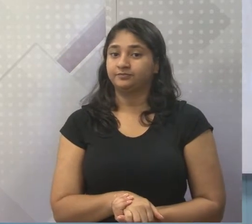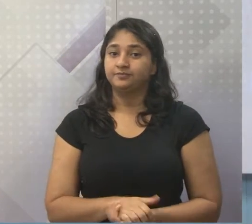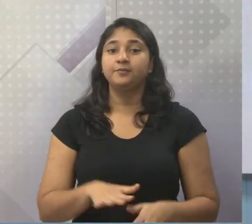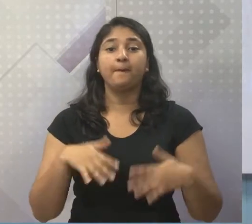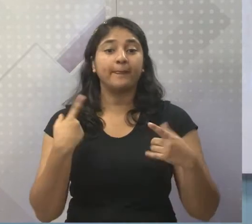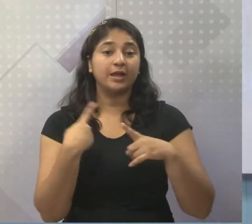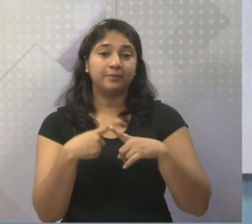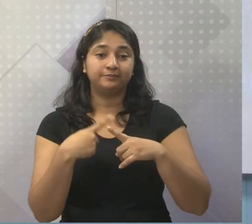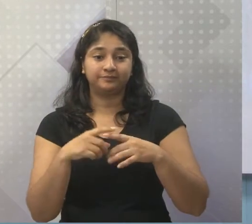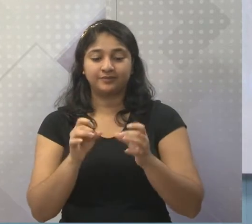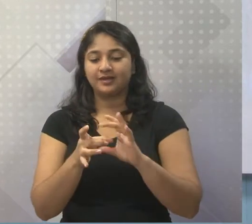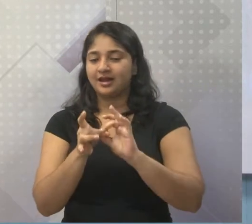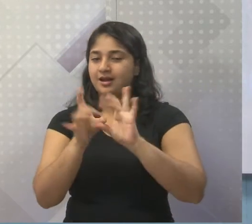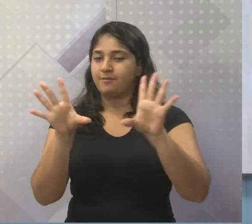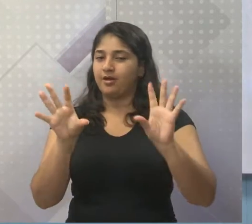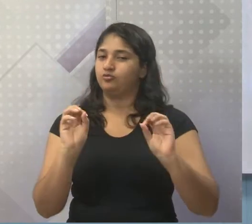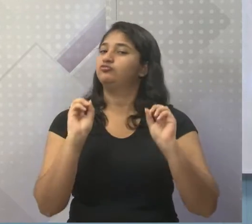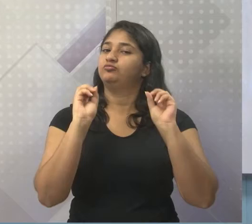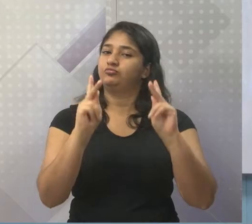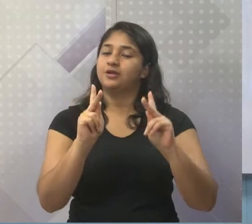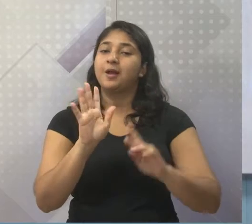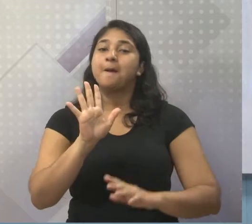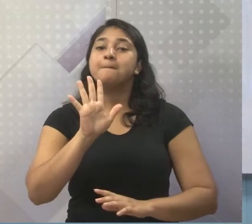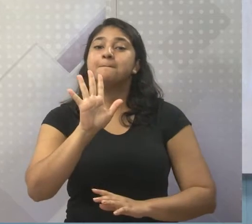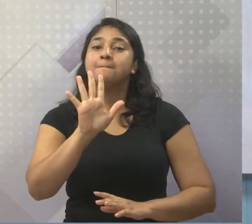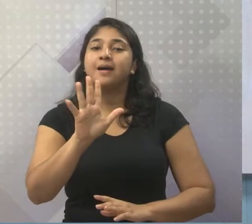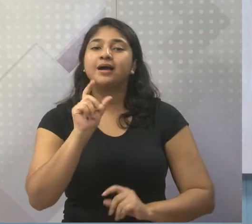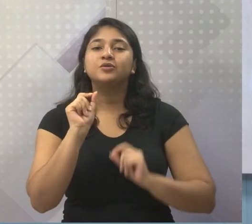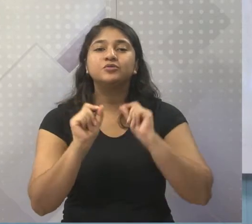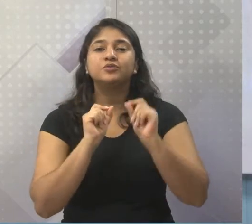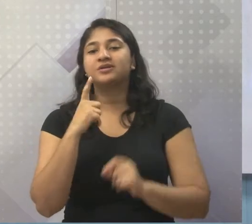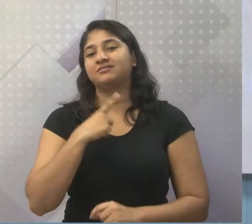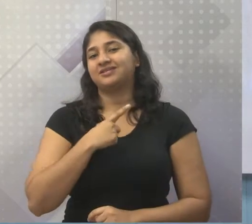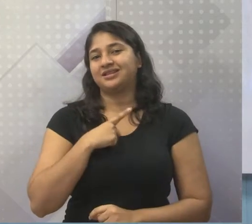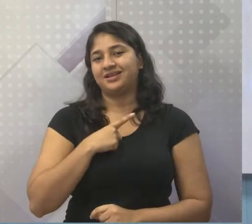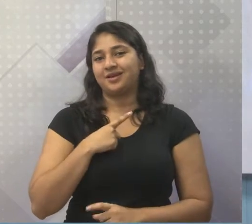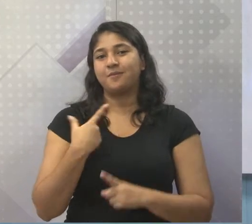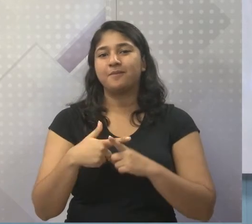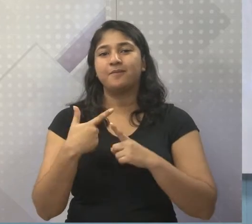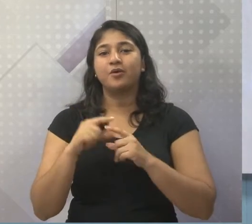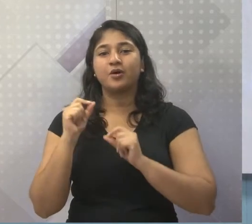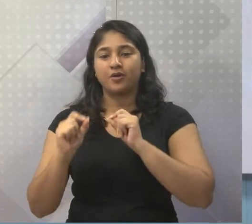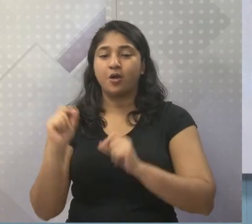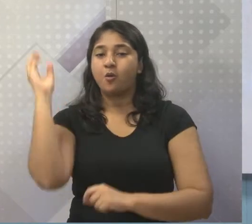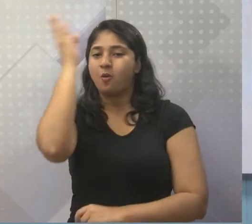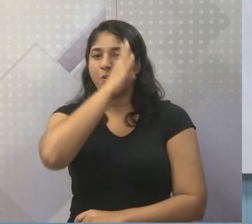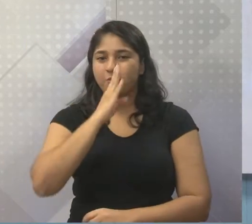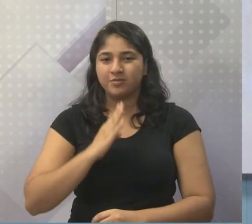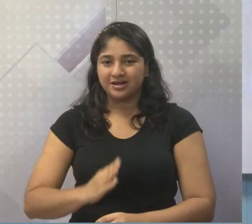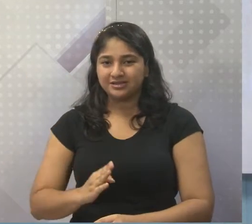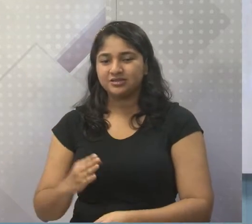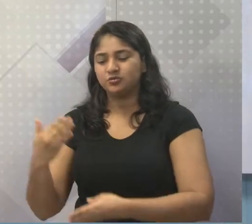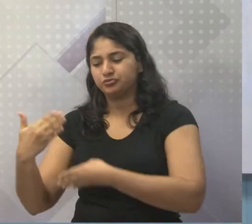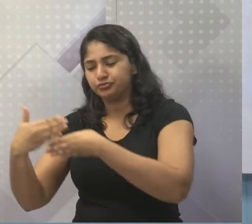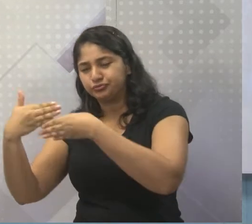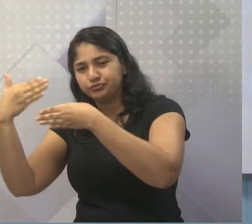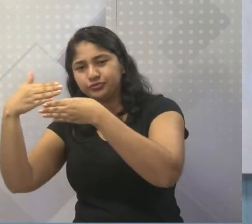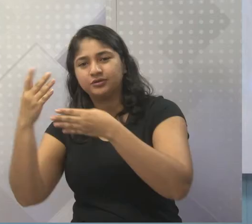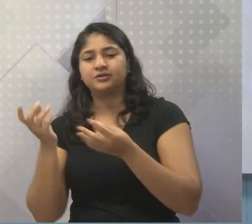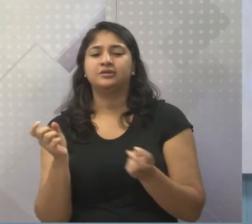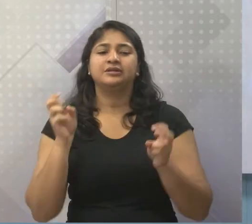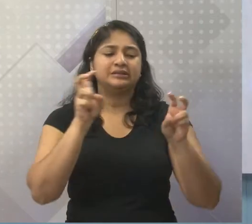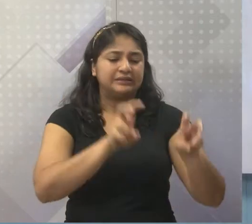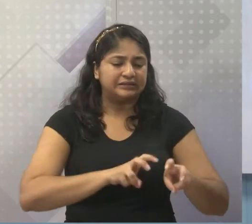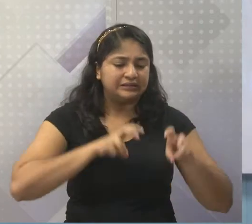Foram libertos? Beleza. Mas saíram com o quê? Trabalharam para a construção do Brasil, trabalharam nas plantações de cana-de